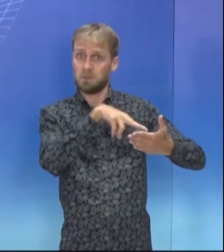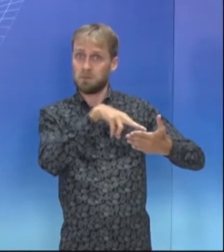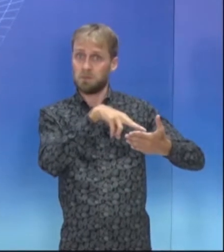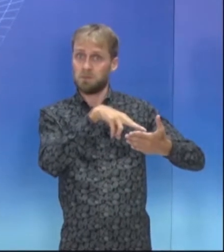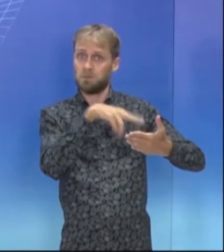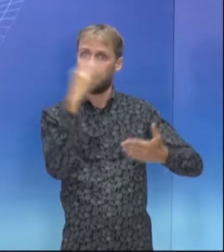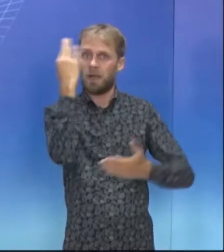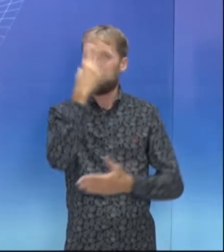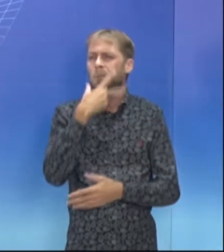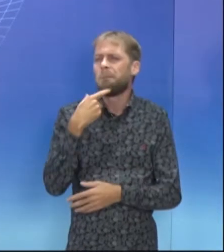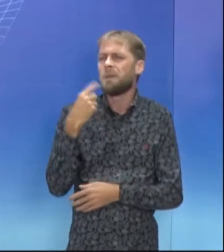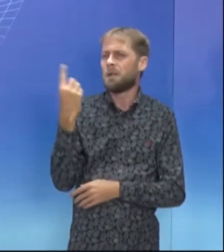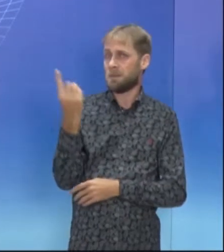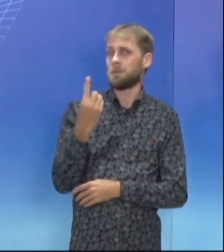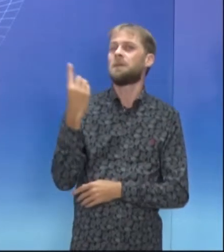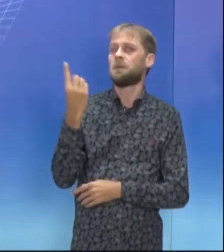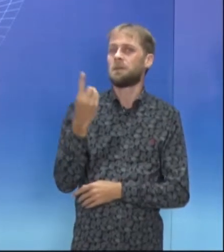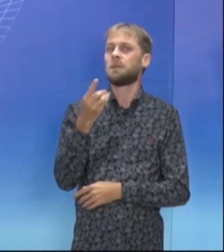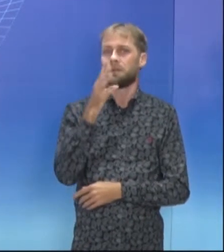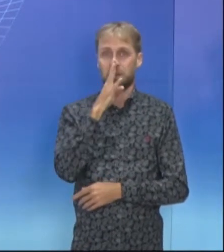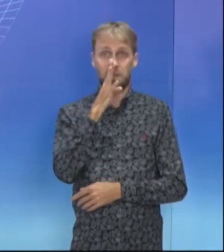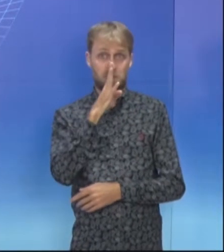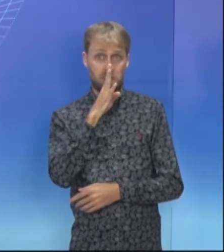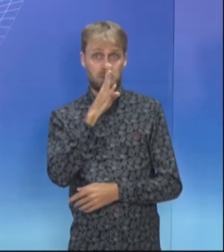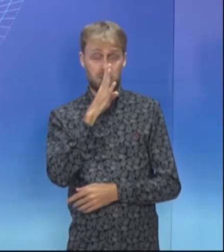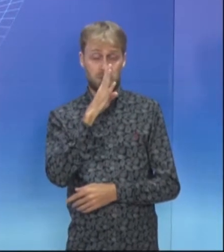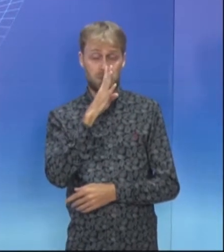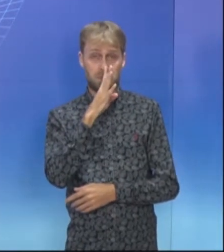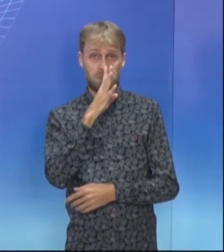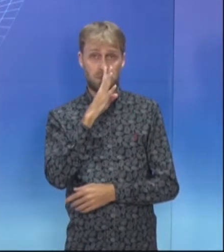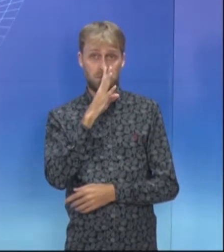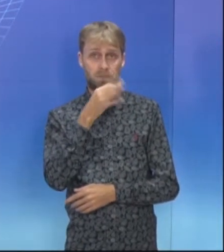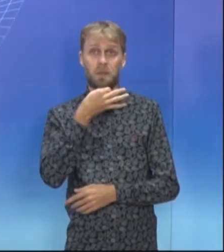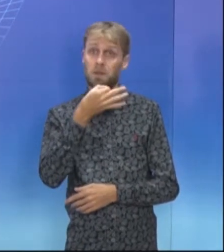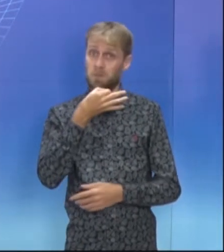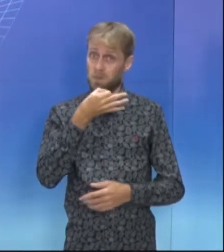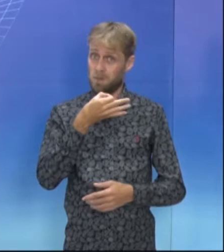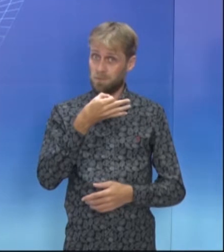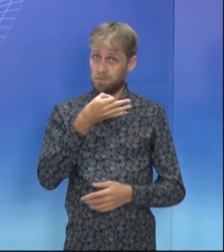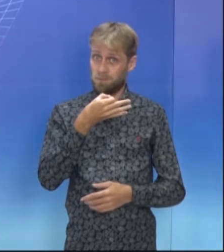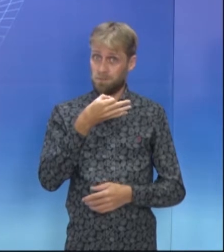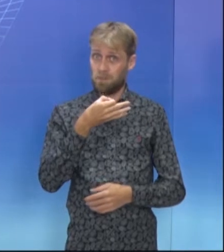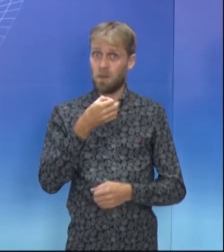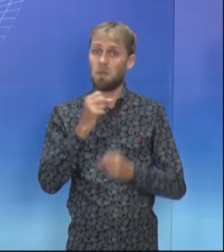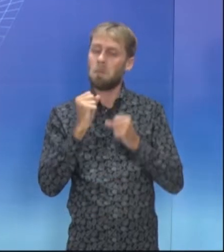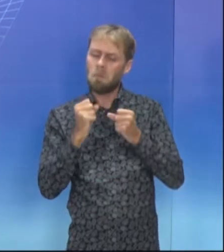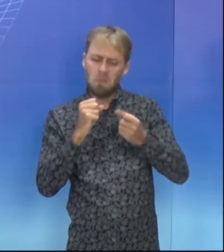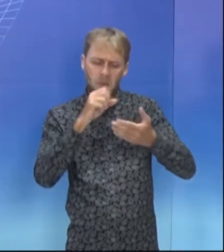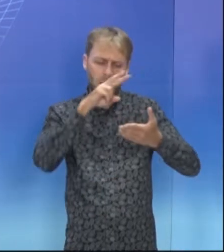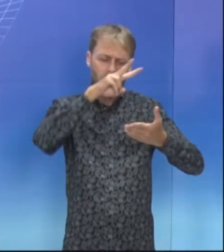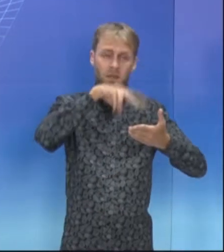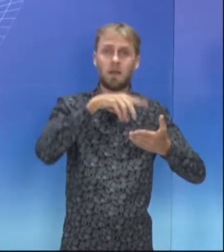é o fator que impressiona a autora do comentário, como pode ser verificado no trecho